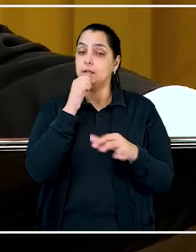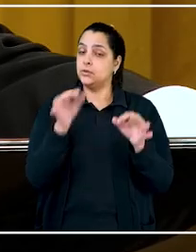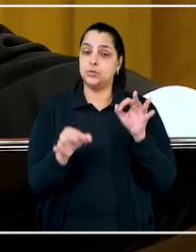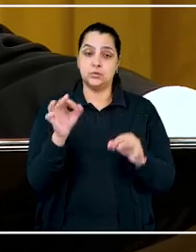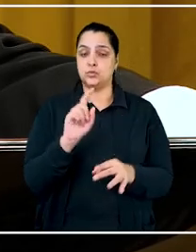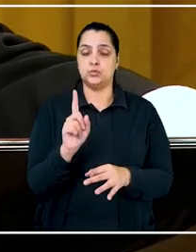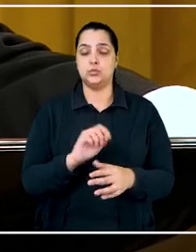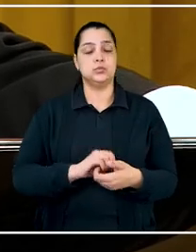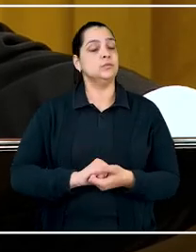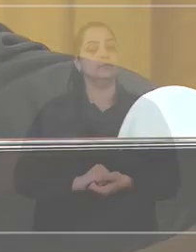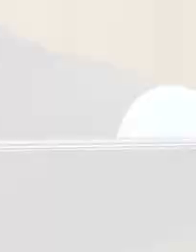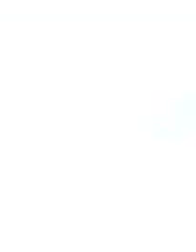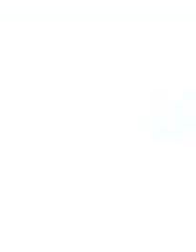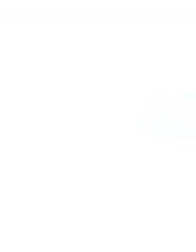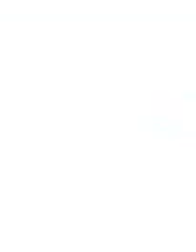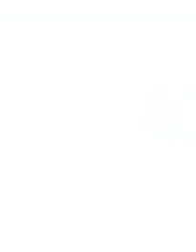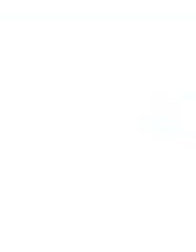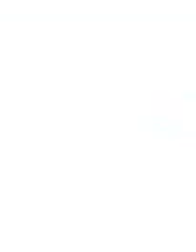ainda não julgados.